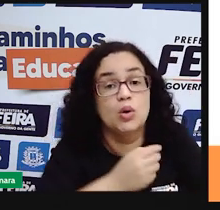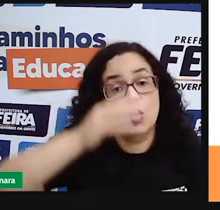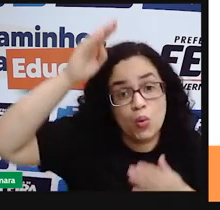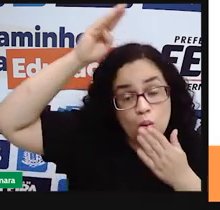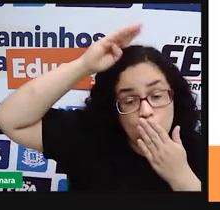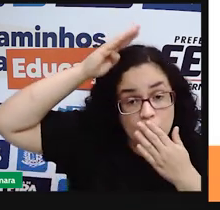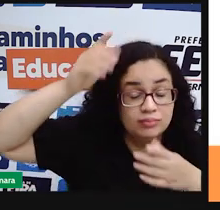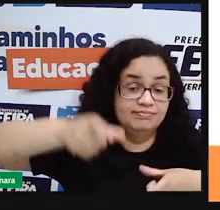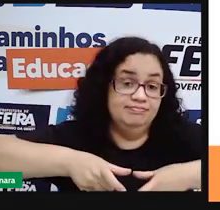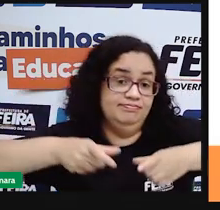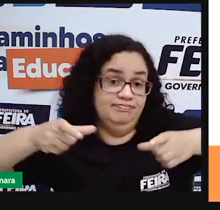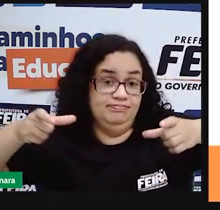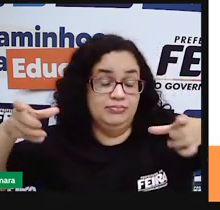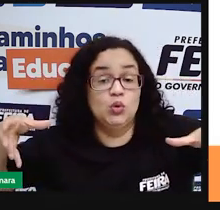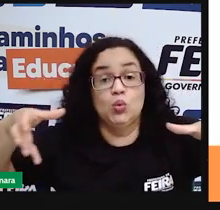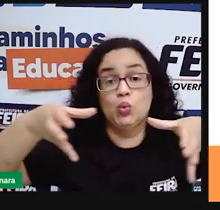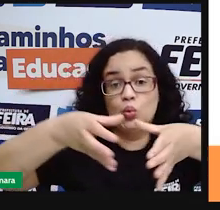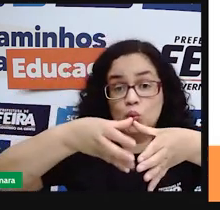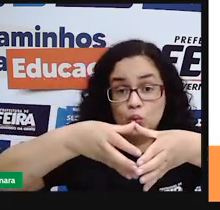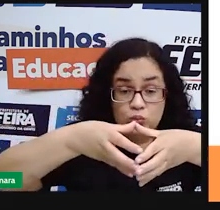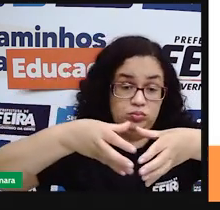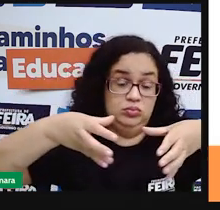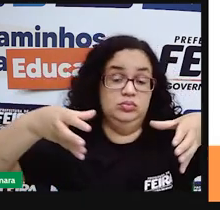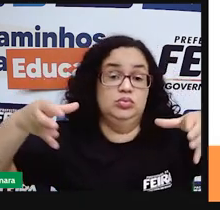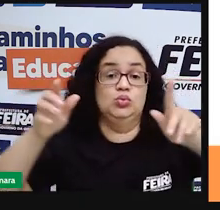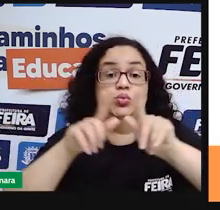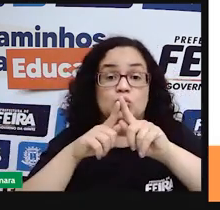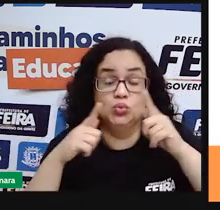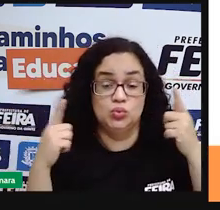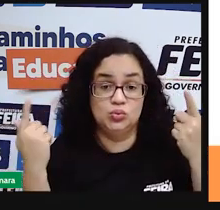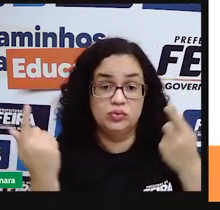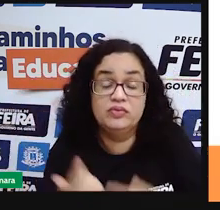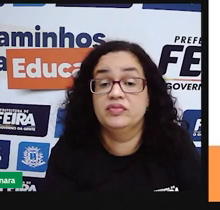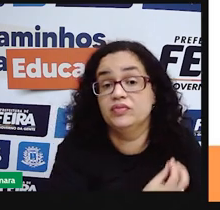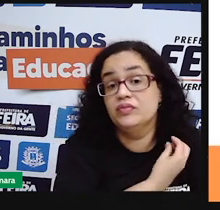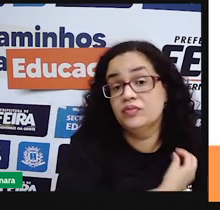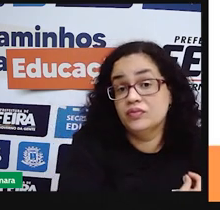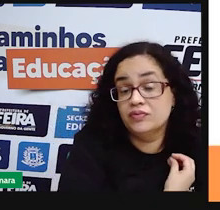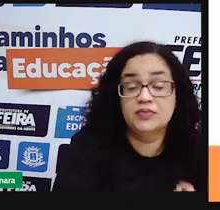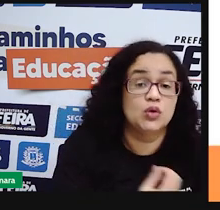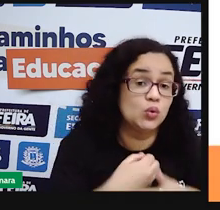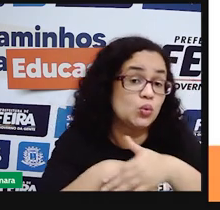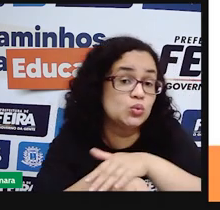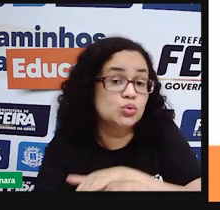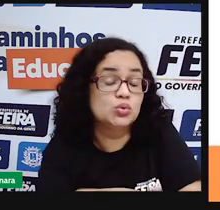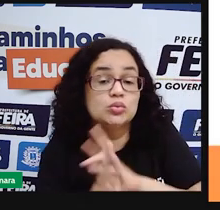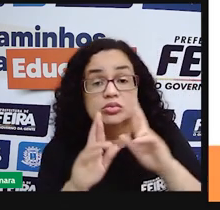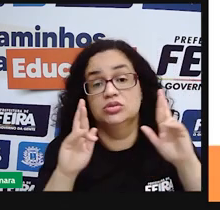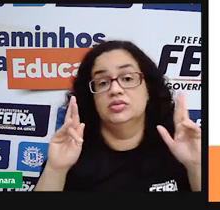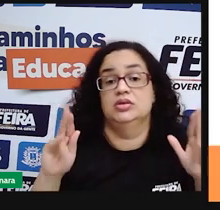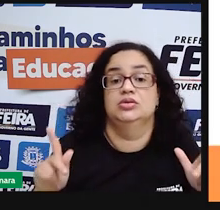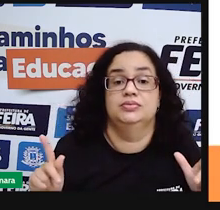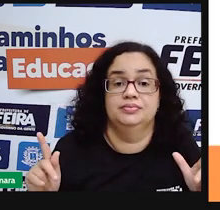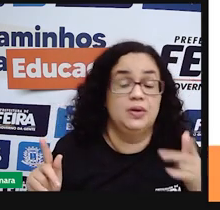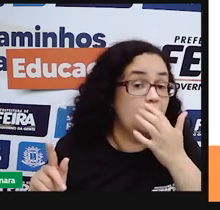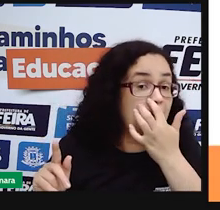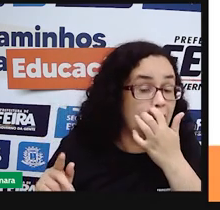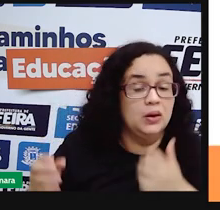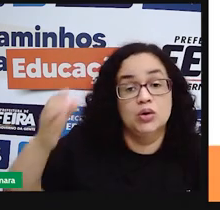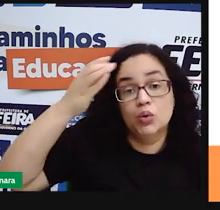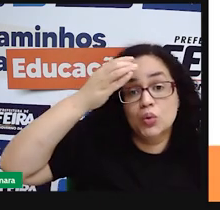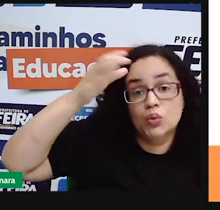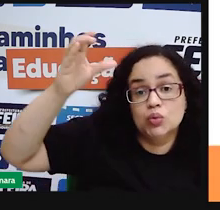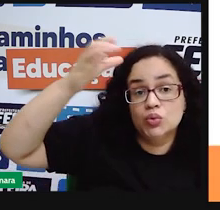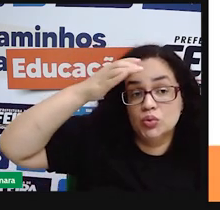dentre esses grupos de indígenas que viviam, cada um com seus costumes, com seus hábitos, com culturas diferentes.